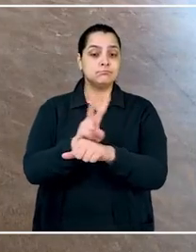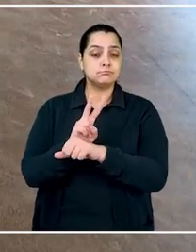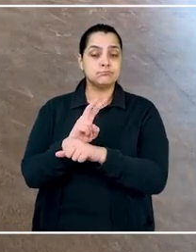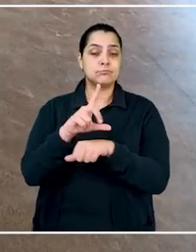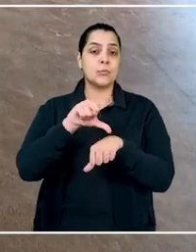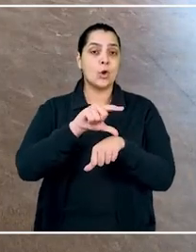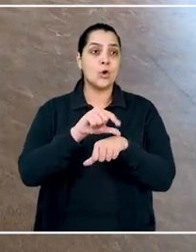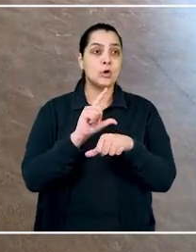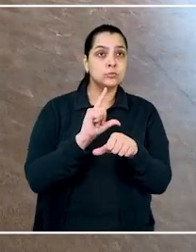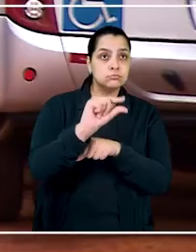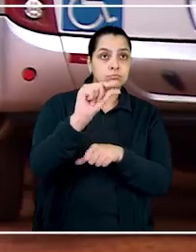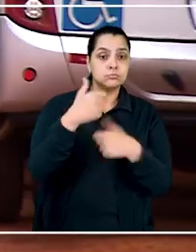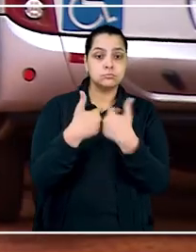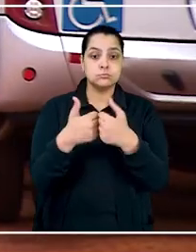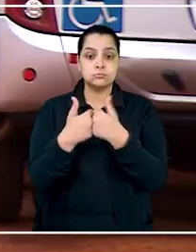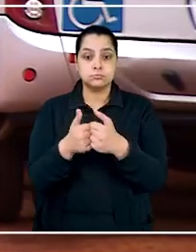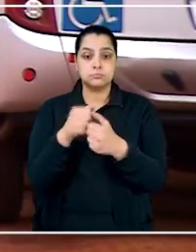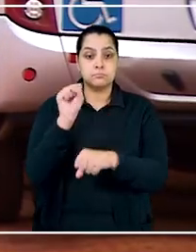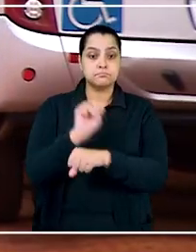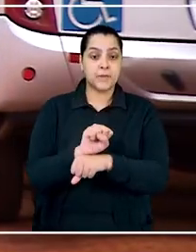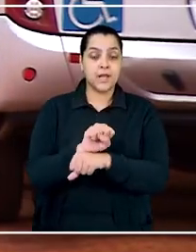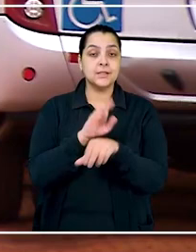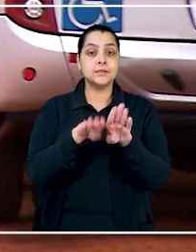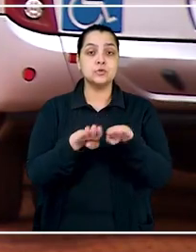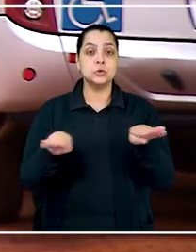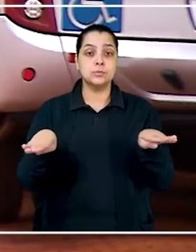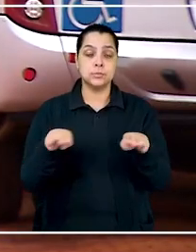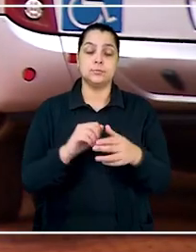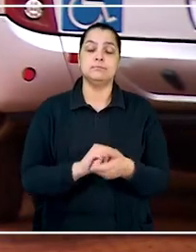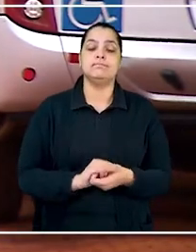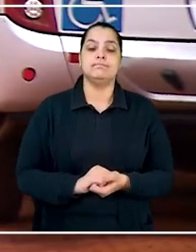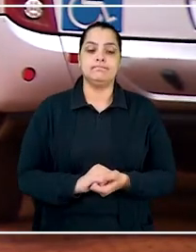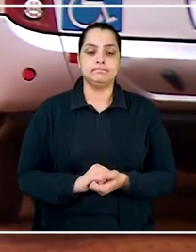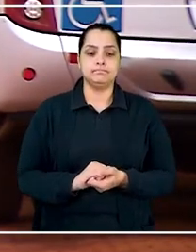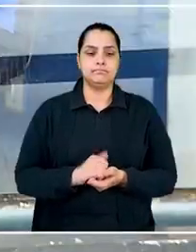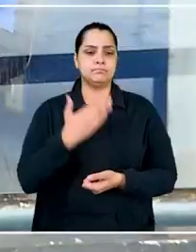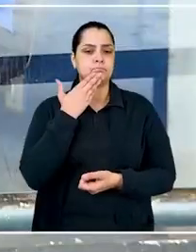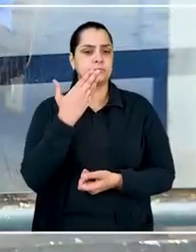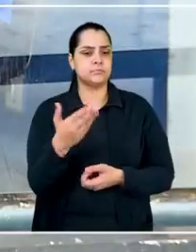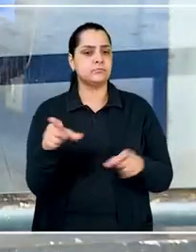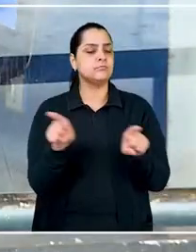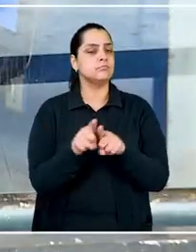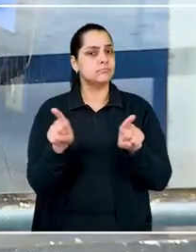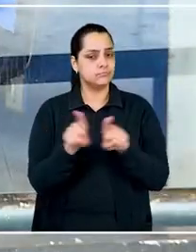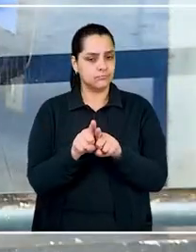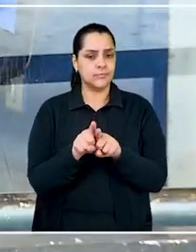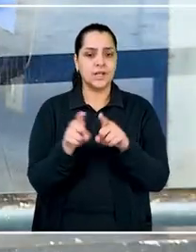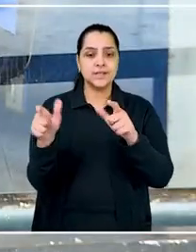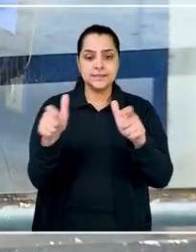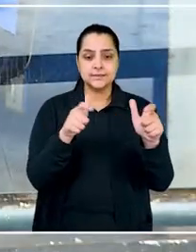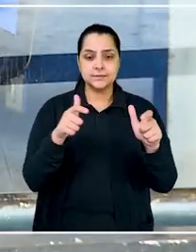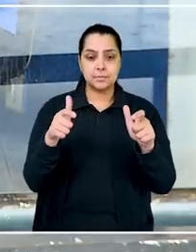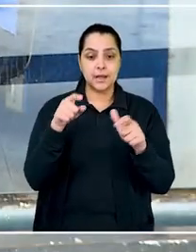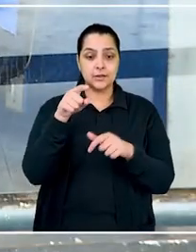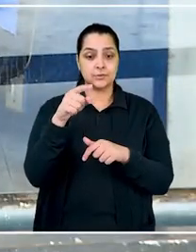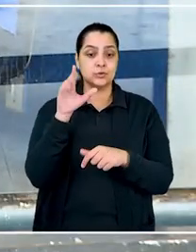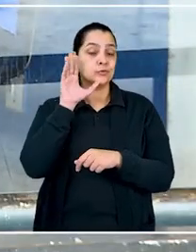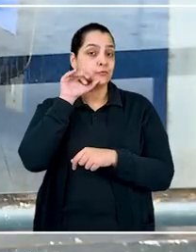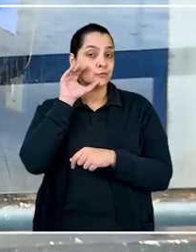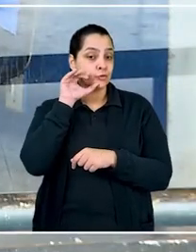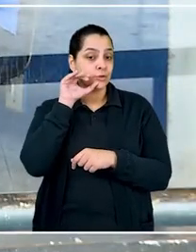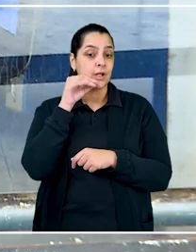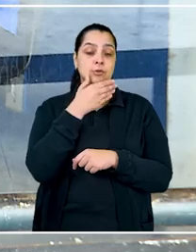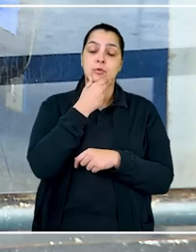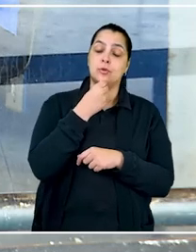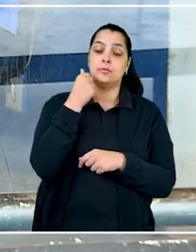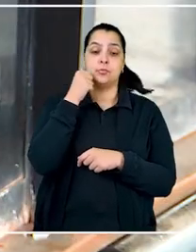monitoramento dos horários de partida de ônibus, parada e estacionamento de veículos. A solicitação incluiu ainda os espaços onde as